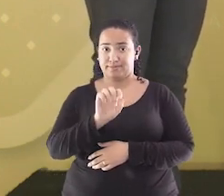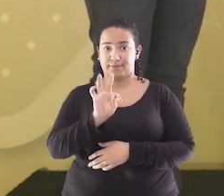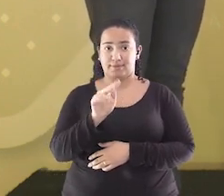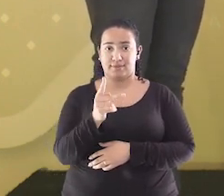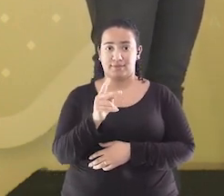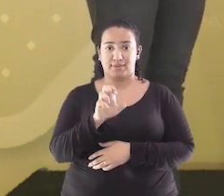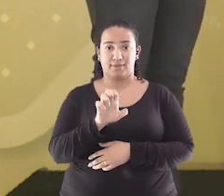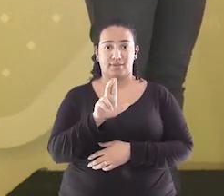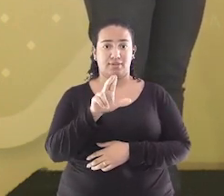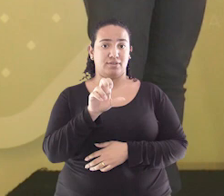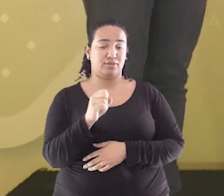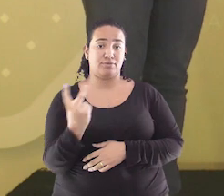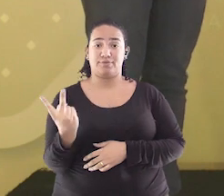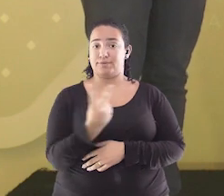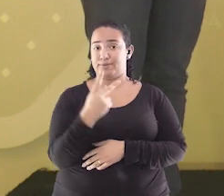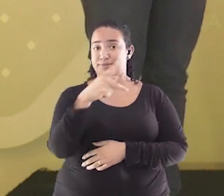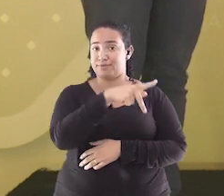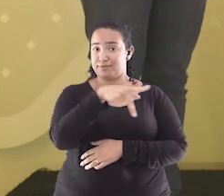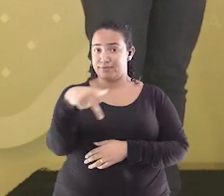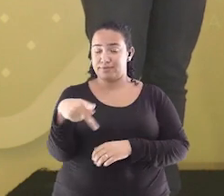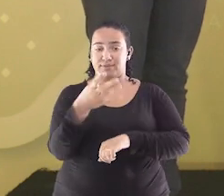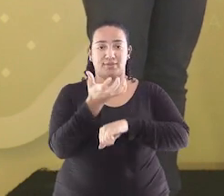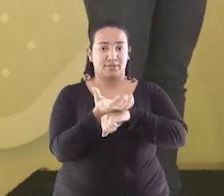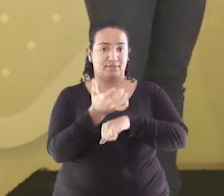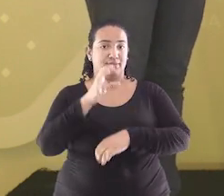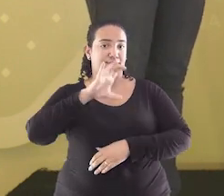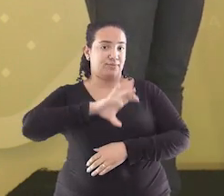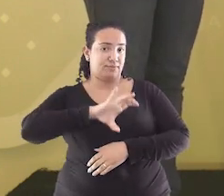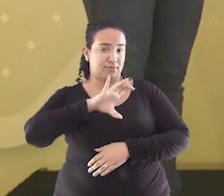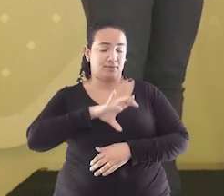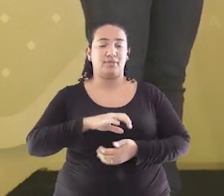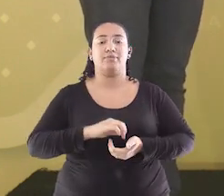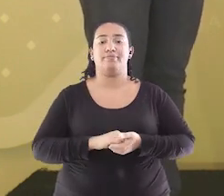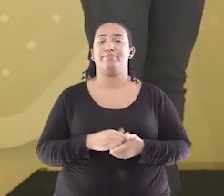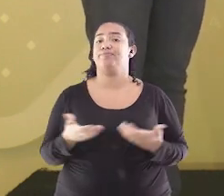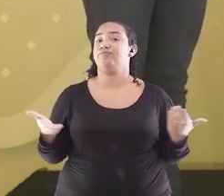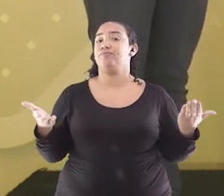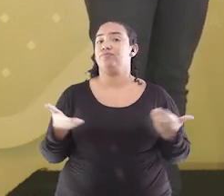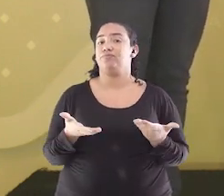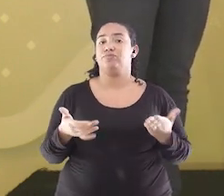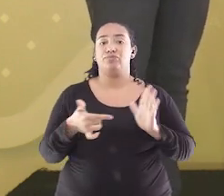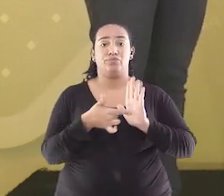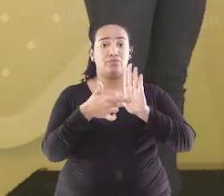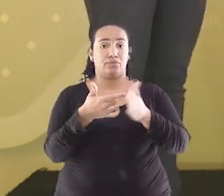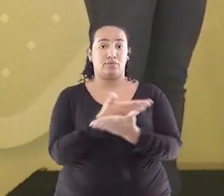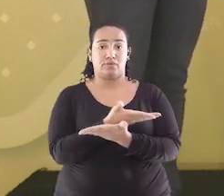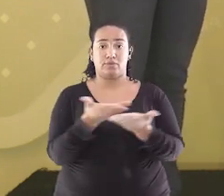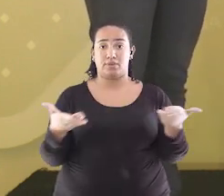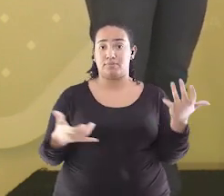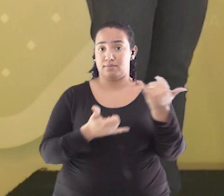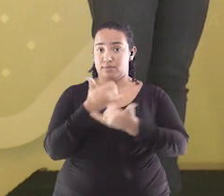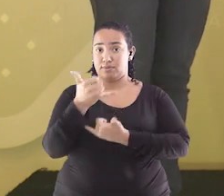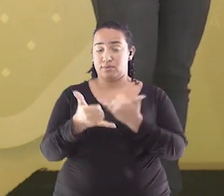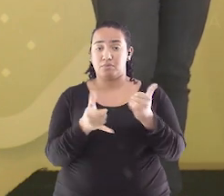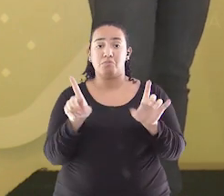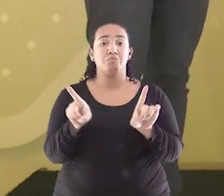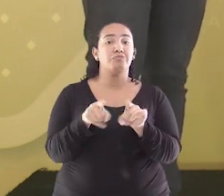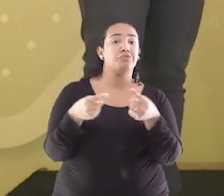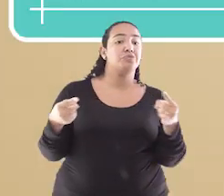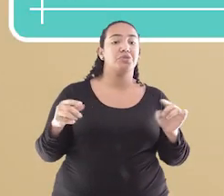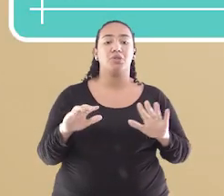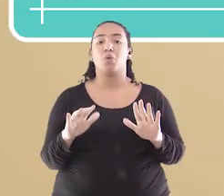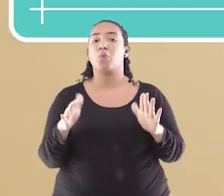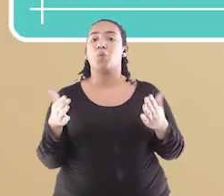Somos professores de língua portuguesa. Hoje iremos trazer para vocês o jogo Qual é a Música?